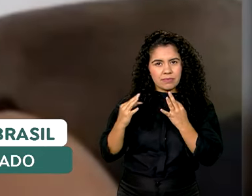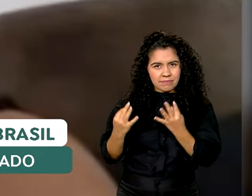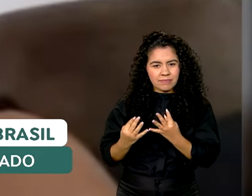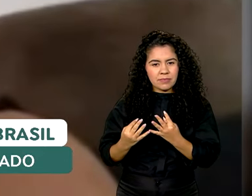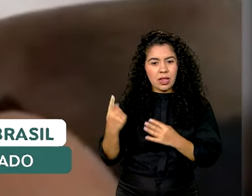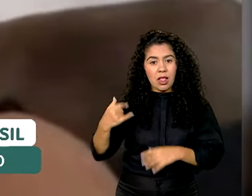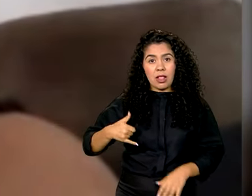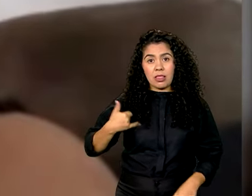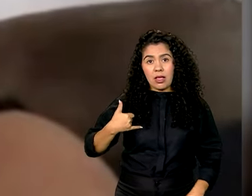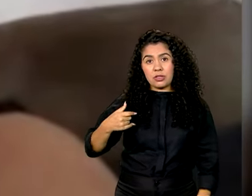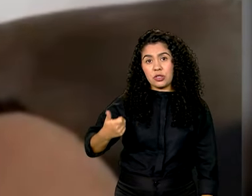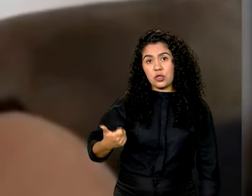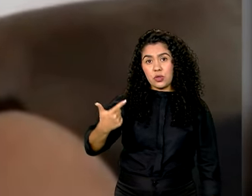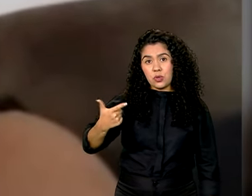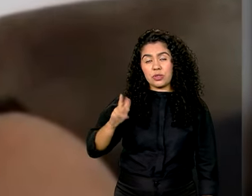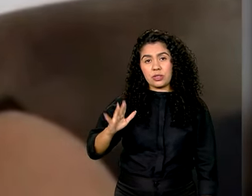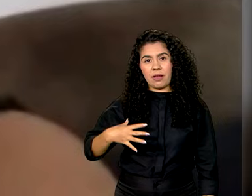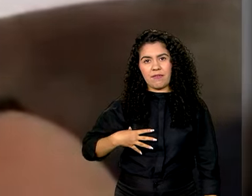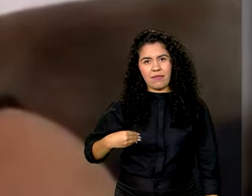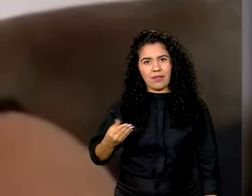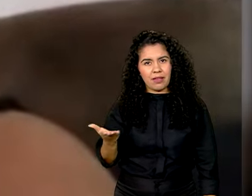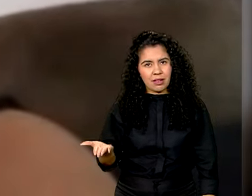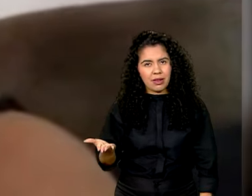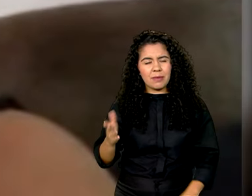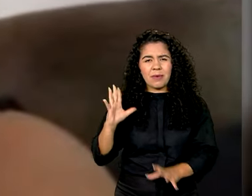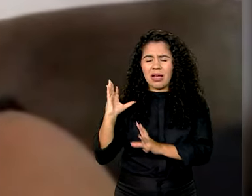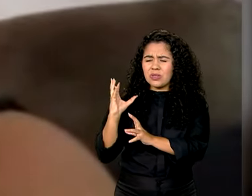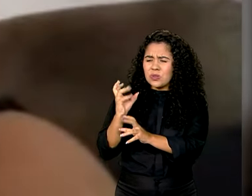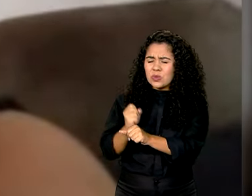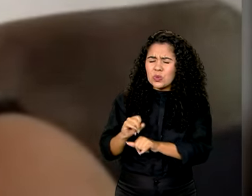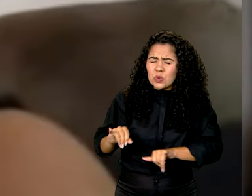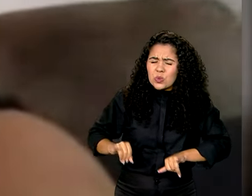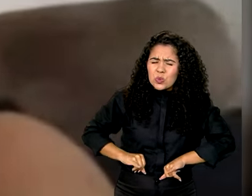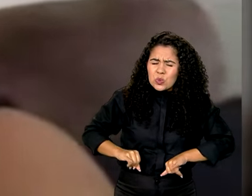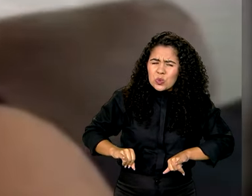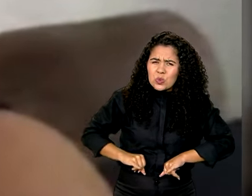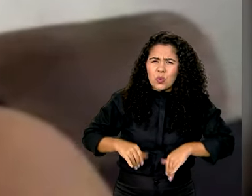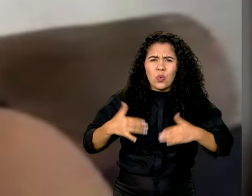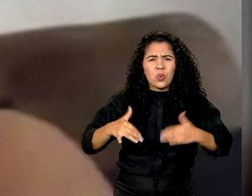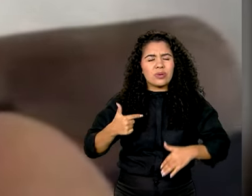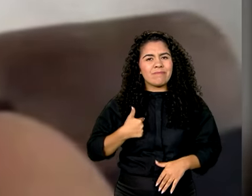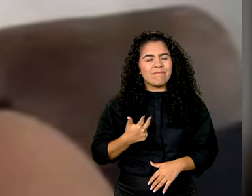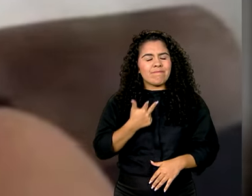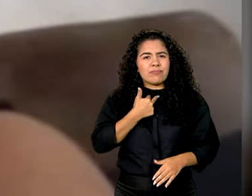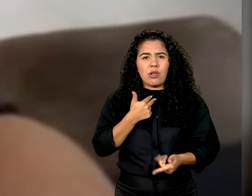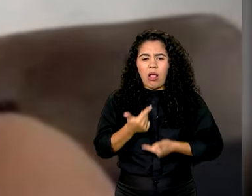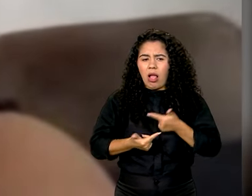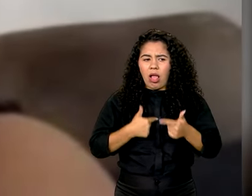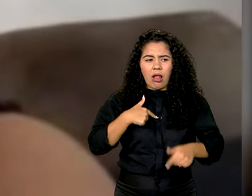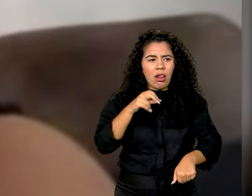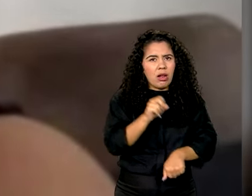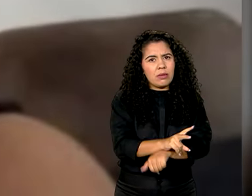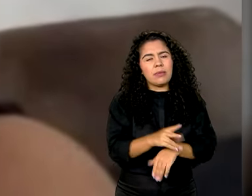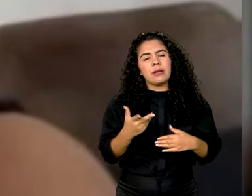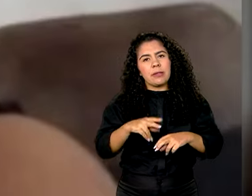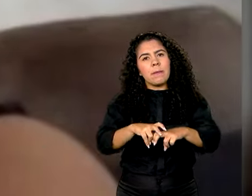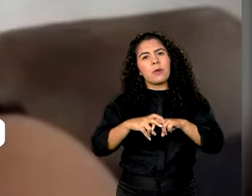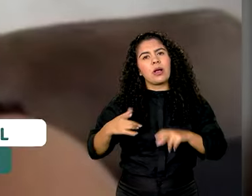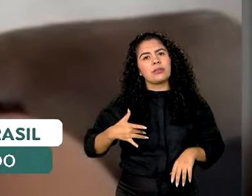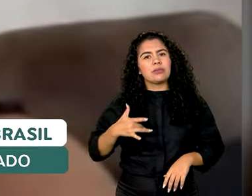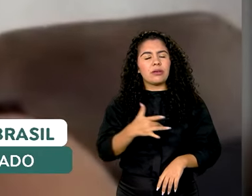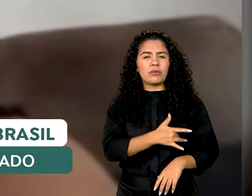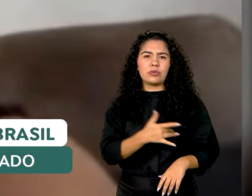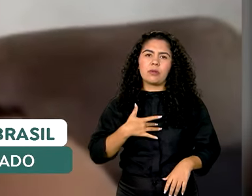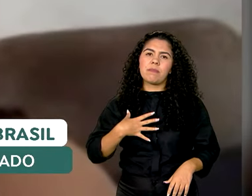12 anos, mas esses 12 anos foi de sofrimento, porque eu não pude trabalhar completamente, por motivo de saúde dela.